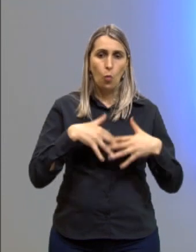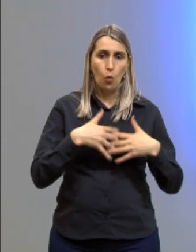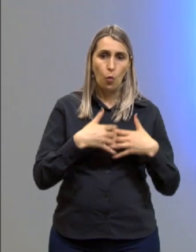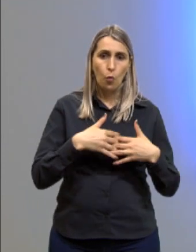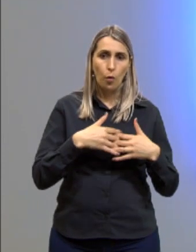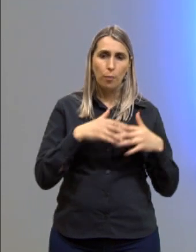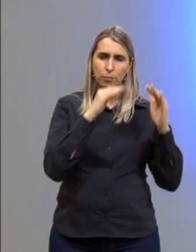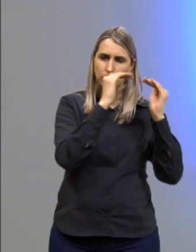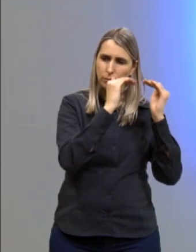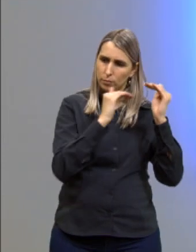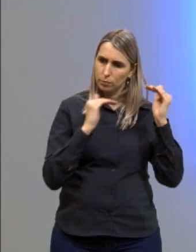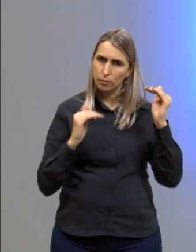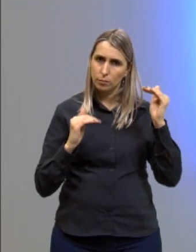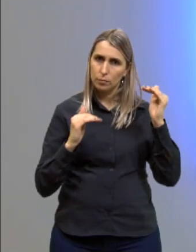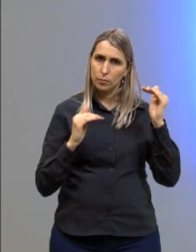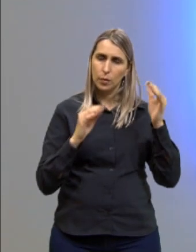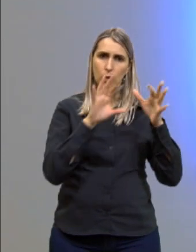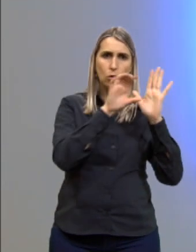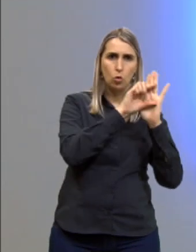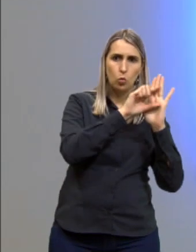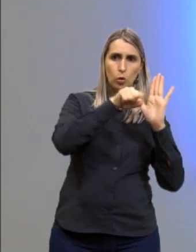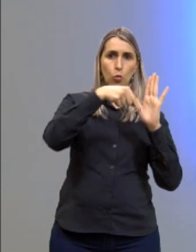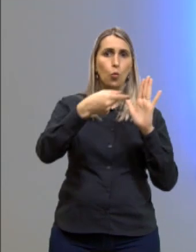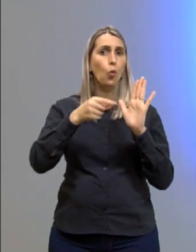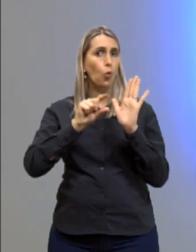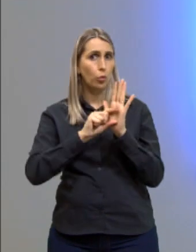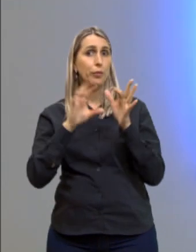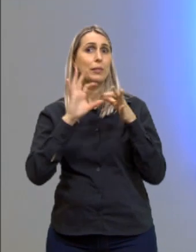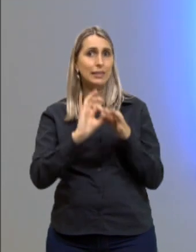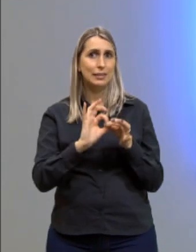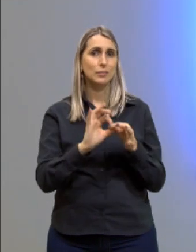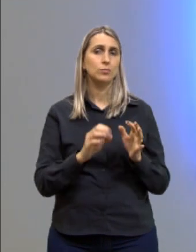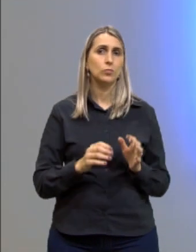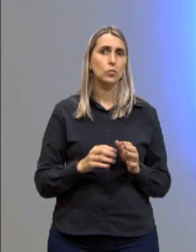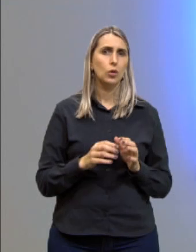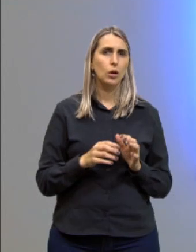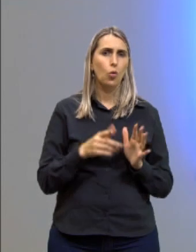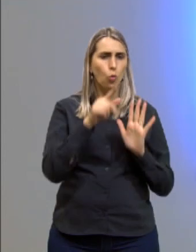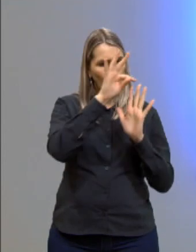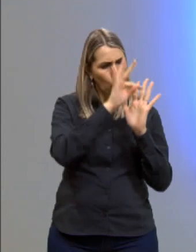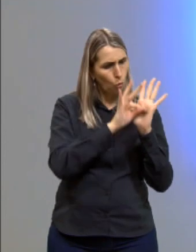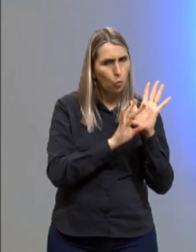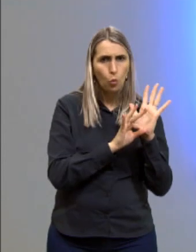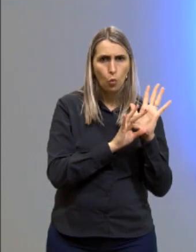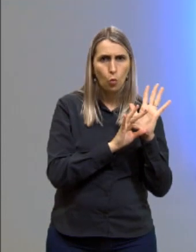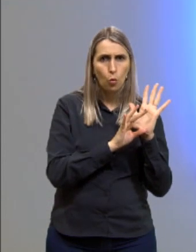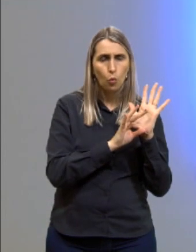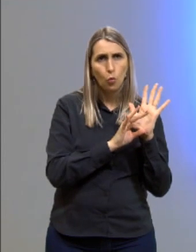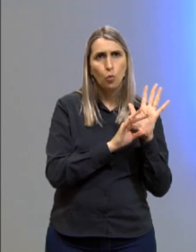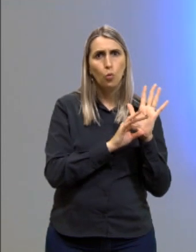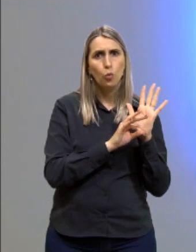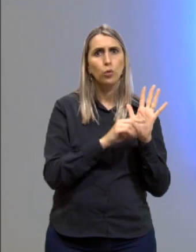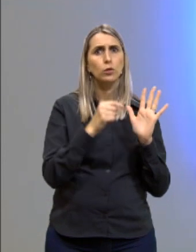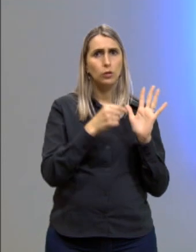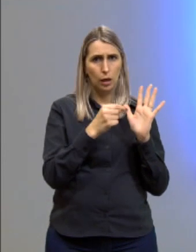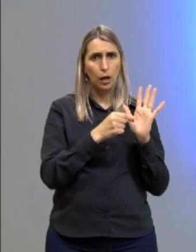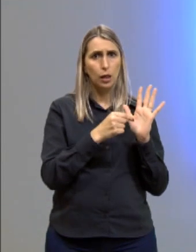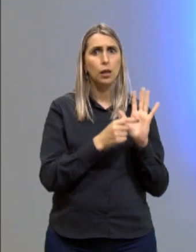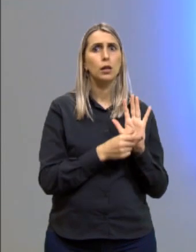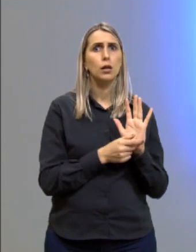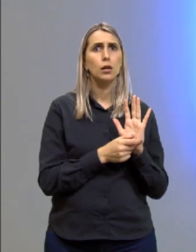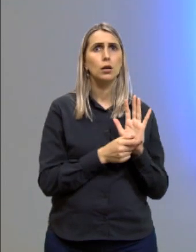hierárquica entre um parágrafo e outro? O repertório dela, que é do Lefraib, ele está